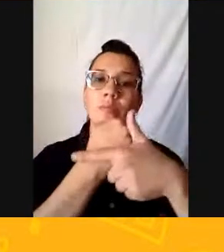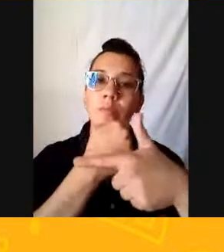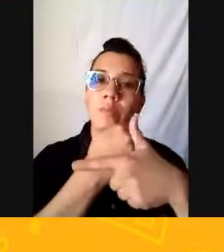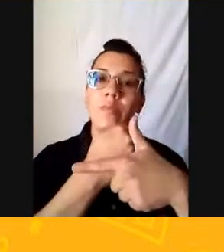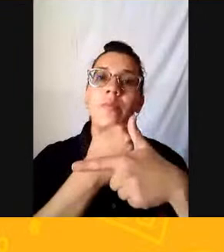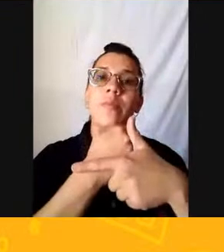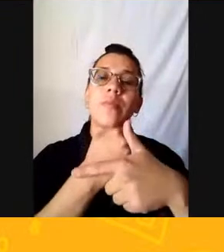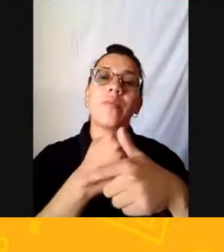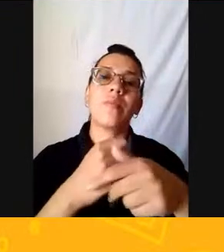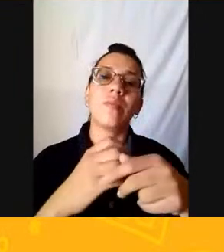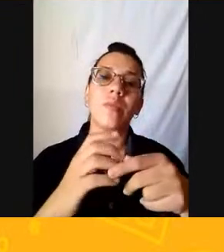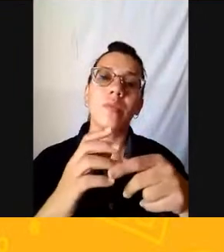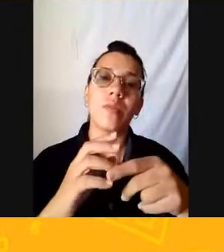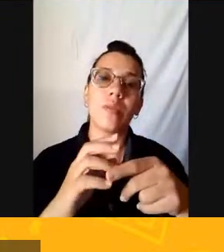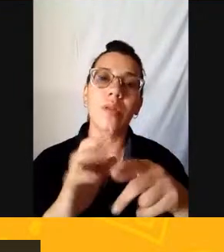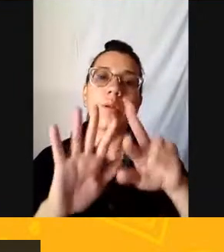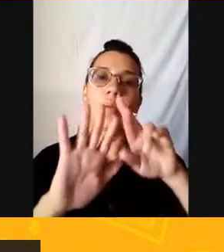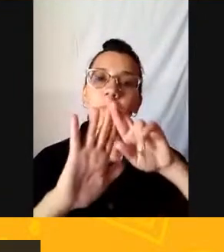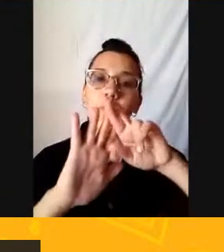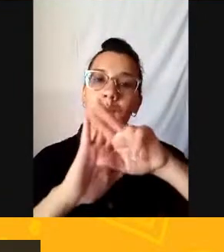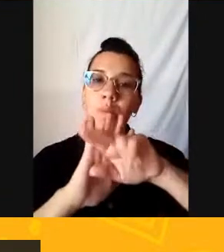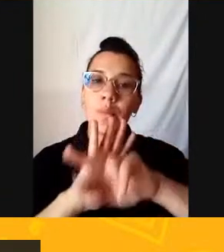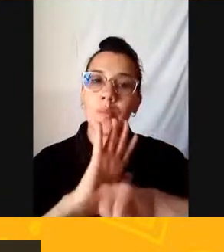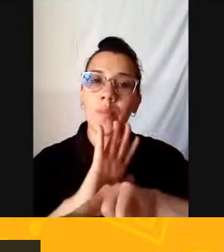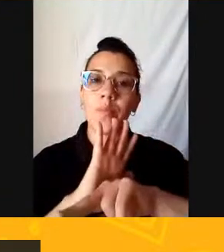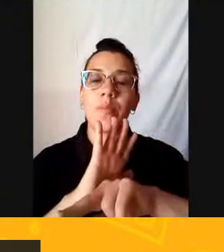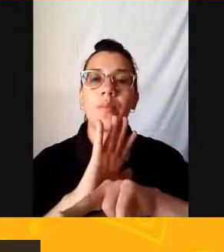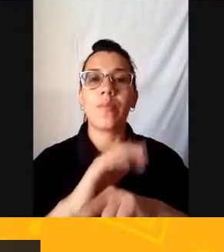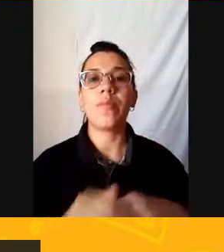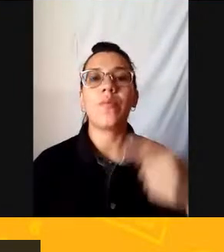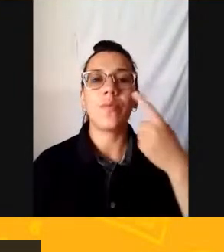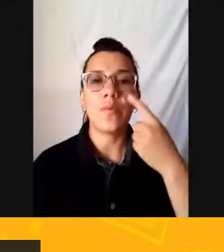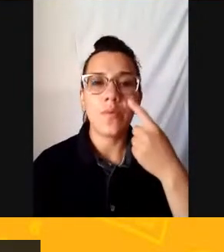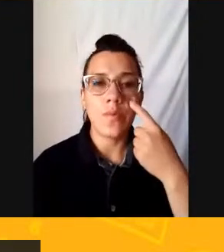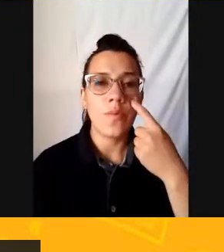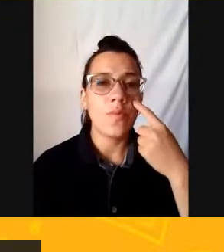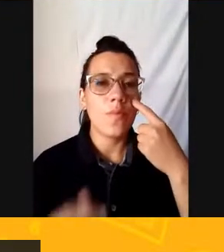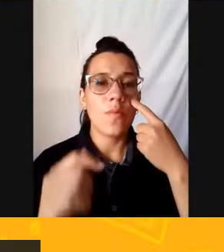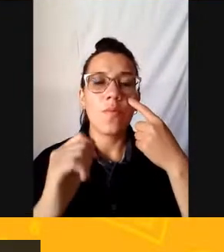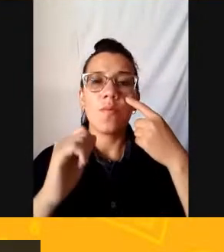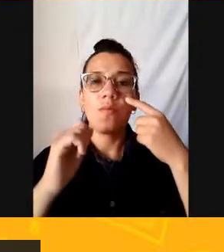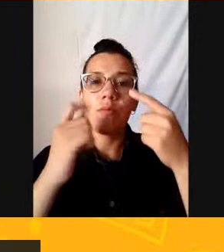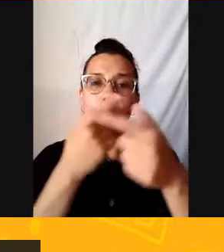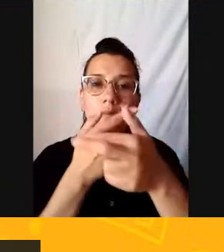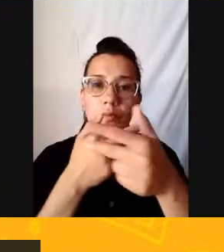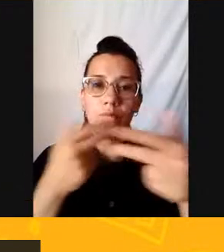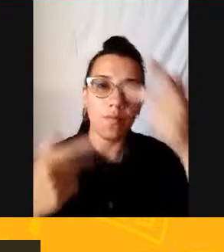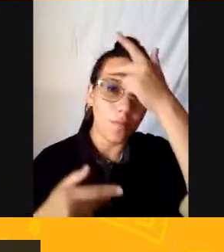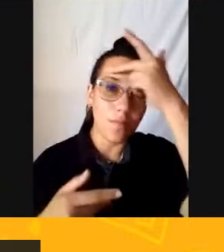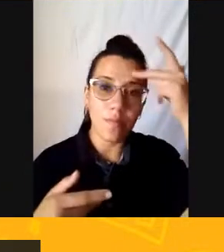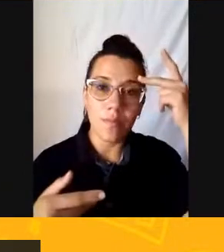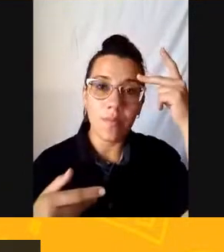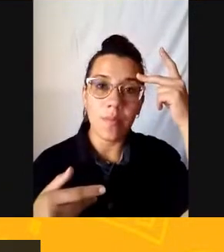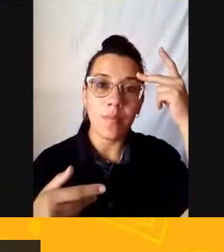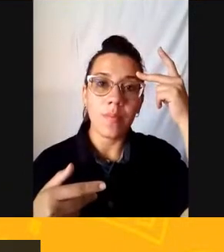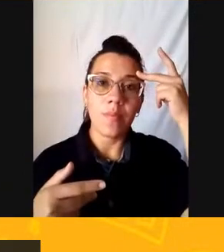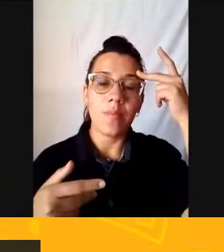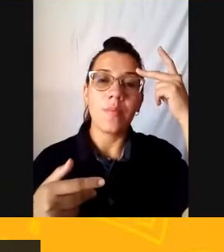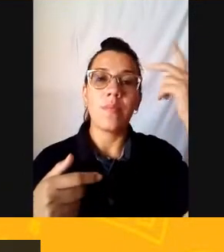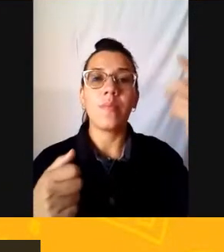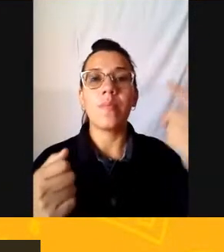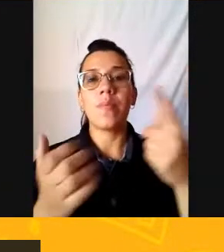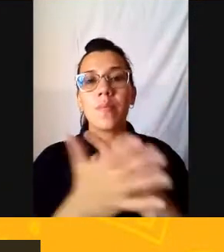Cuidado com isso aí Eu já vi muita gente errando Conativa Que é a função da linguagem